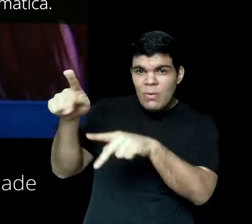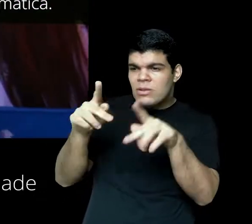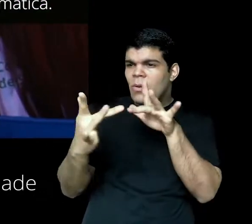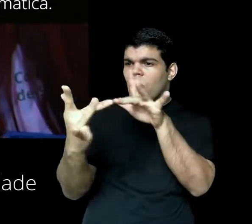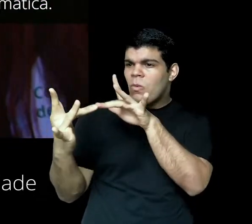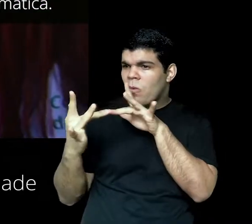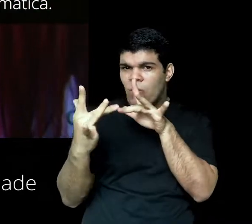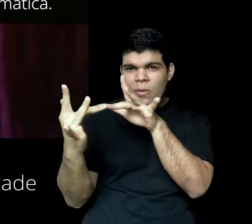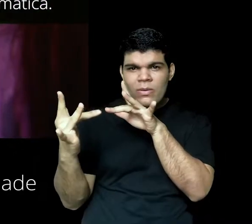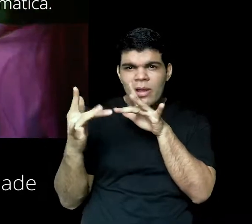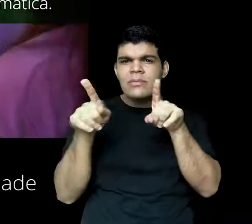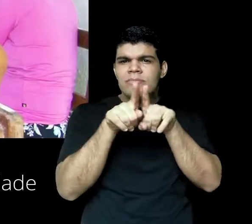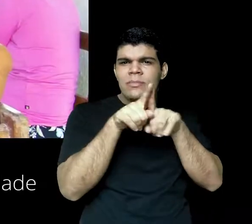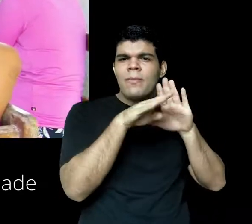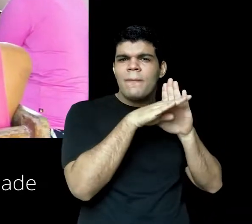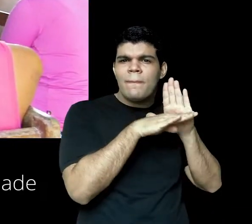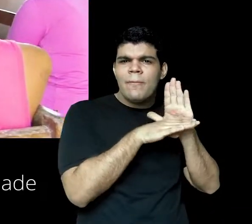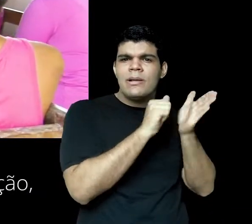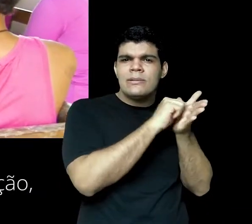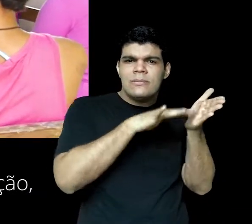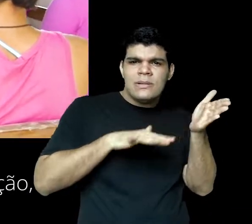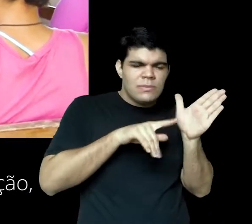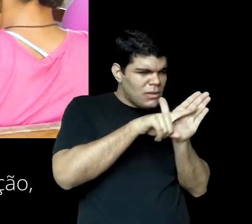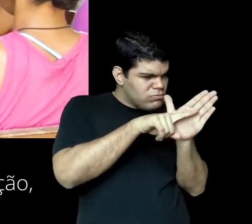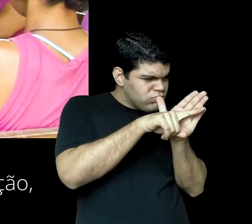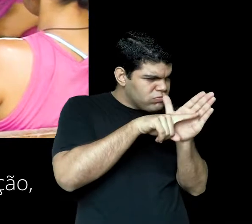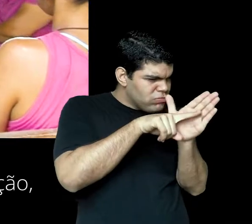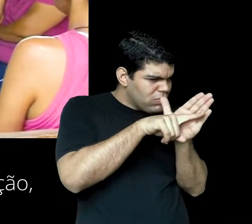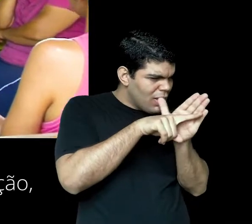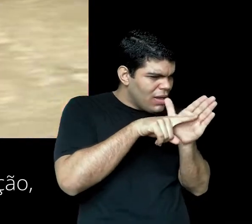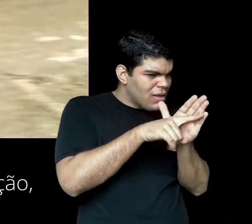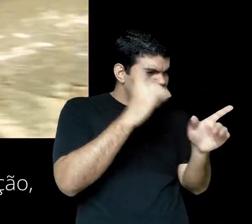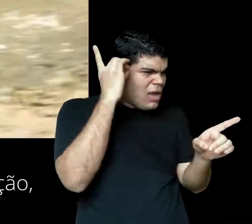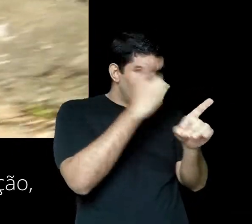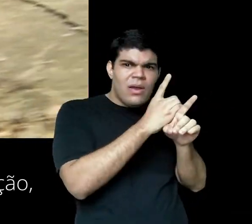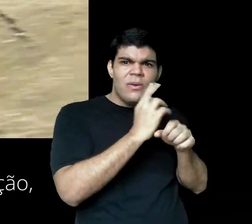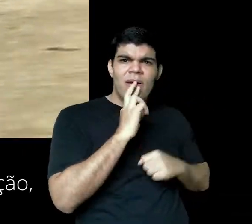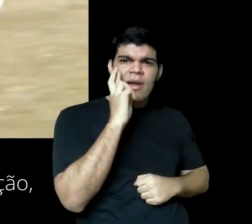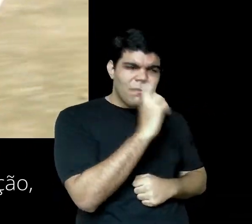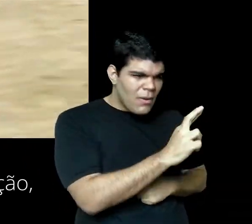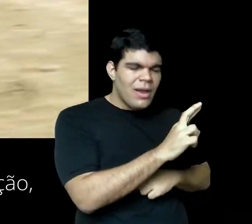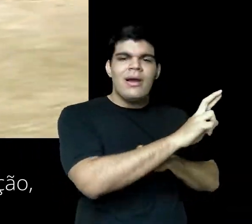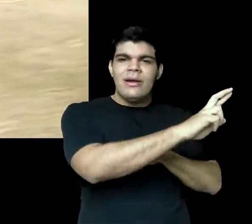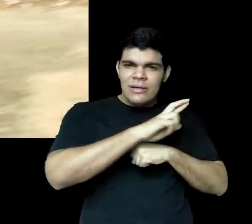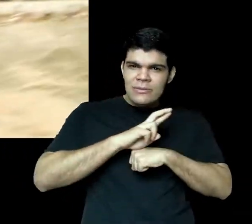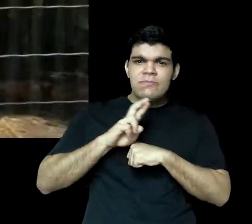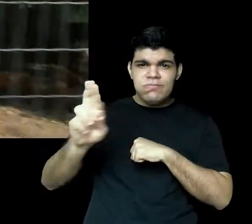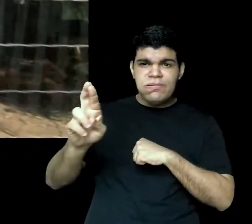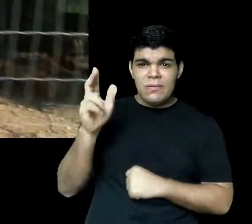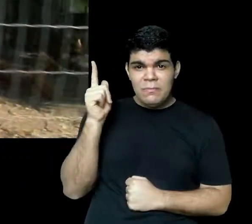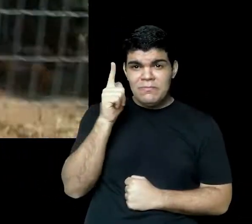tempo, desenvolver o nosso plano de atividade na pesquisa e levar de volta, além dos muros da instituição,